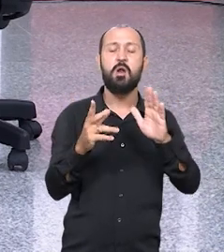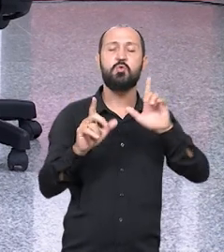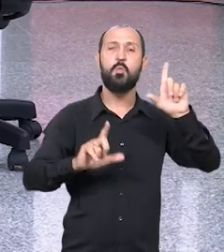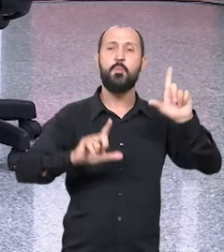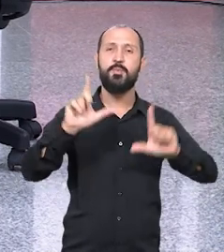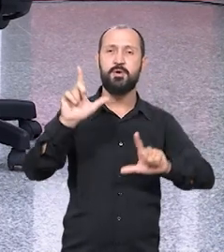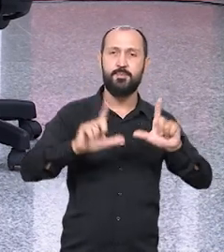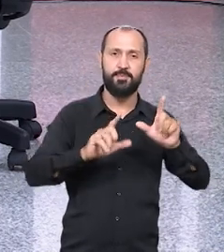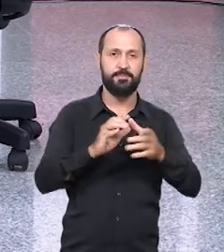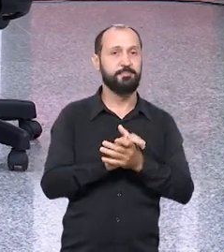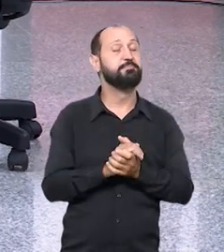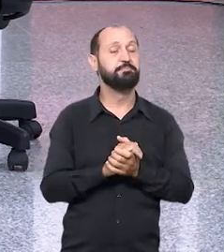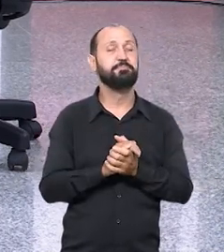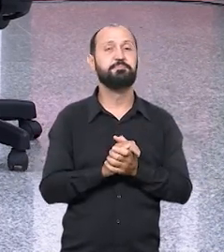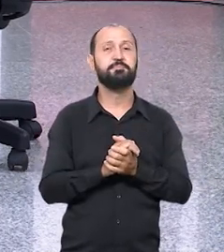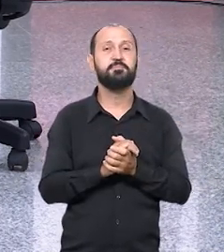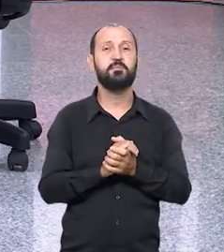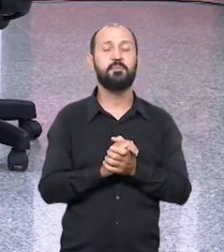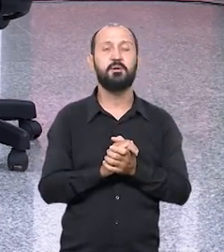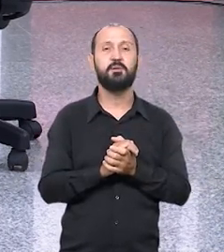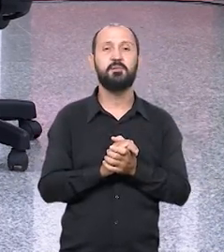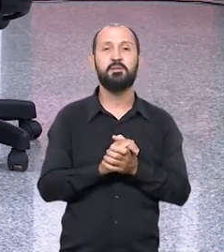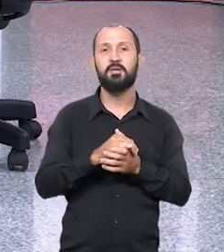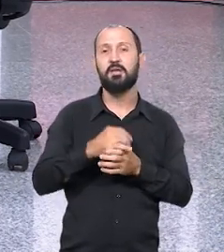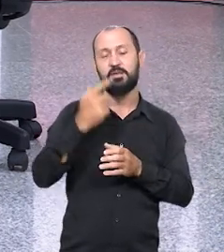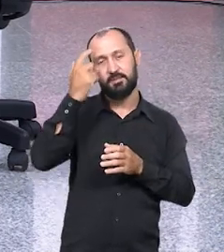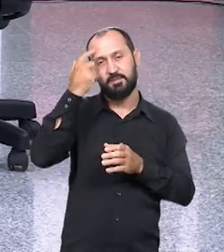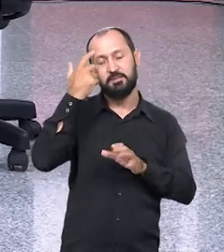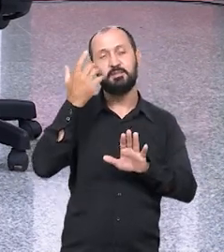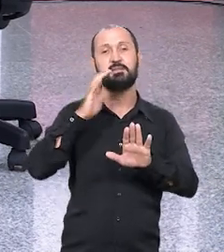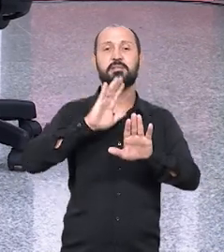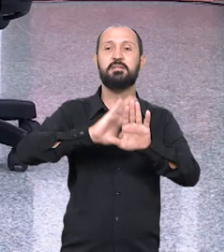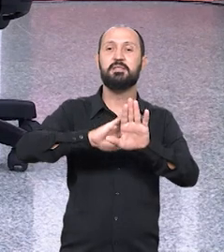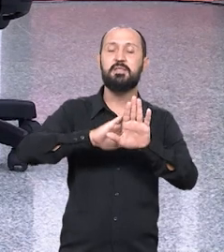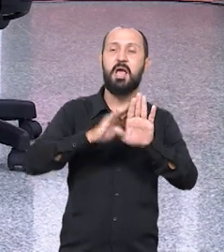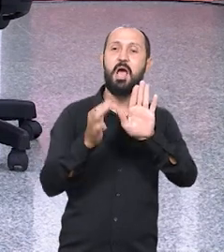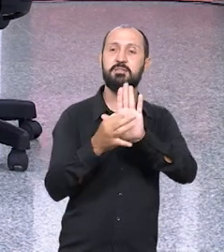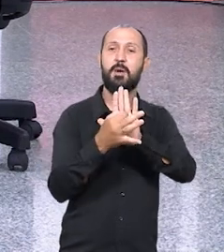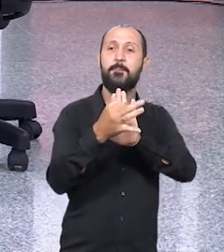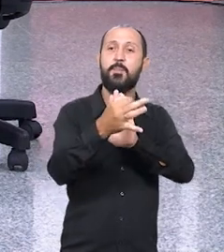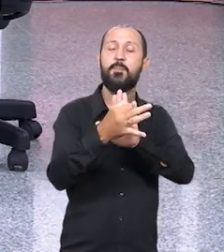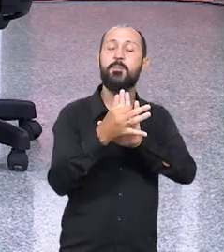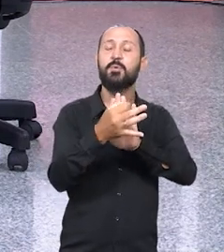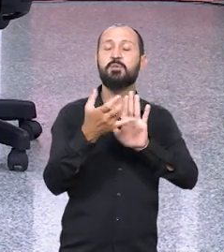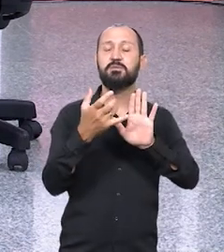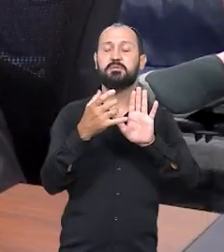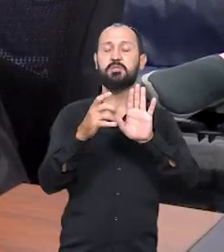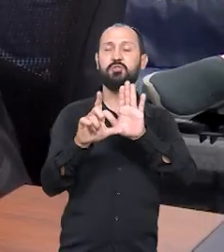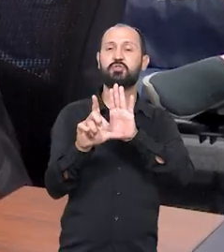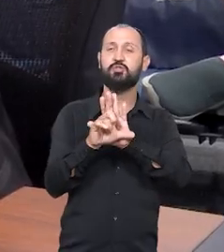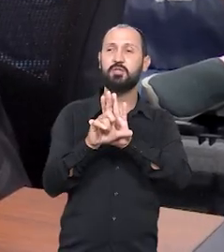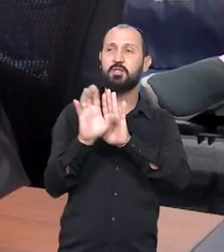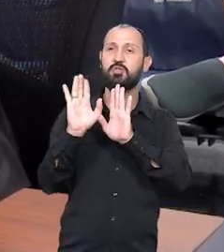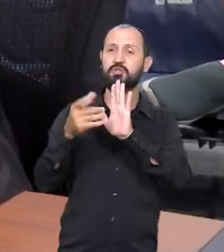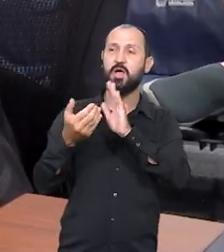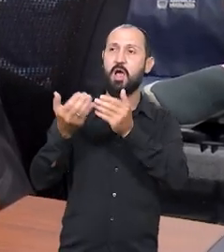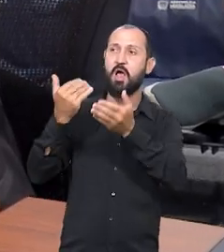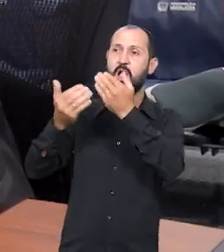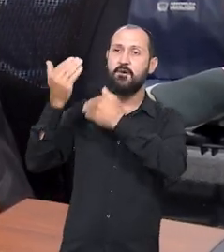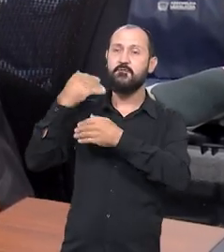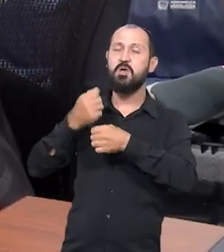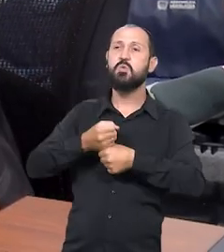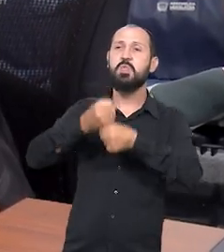programa. E essas ideias, as propostas de lei, elas vieram já